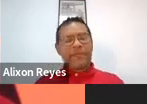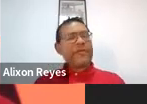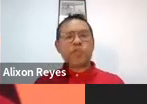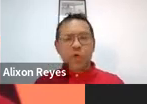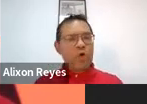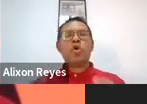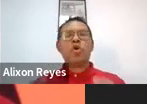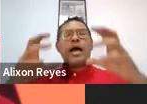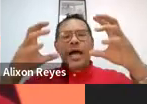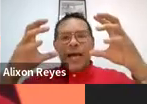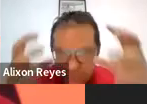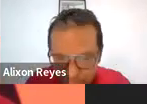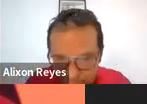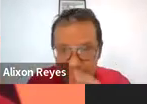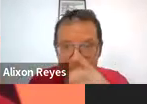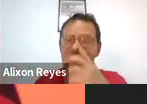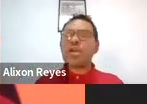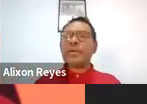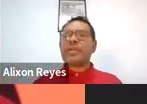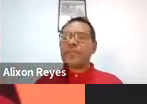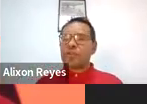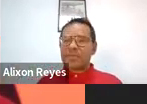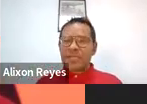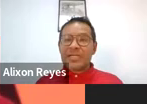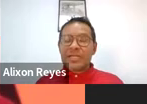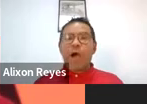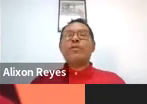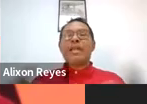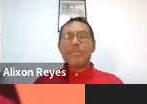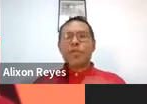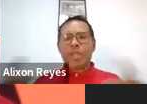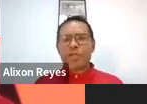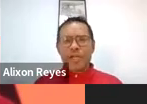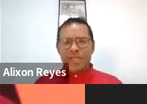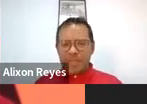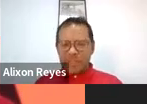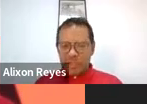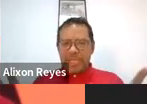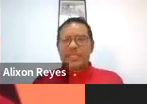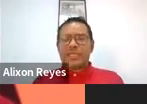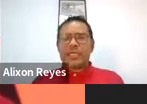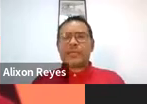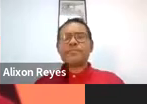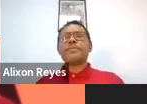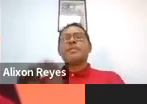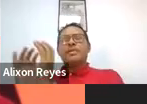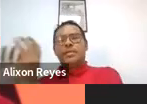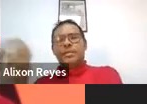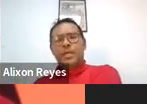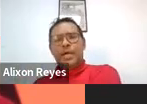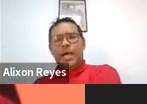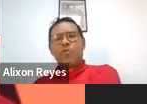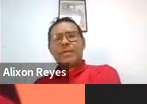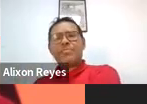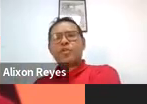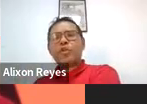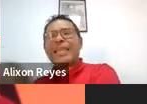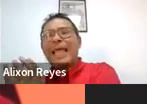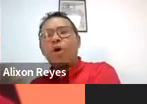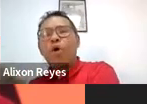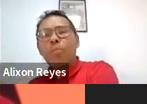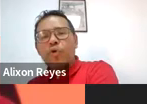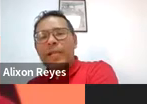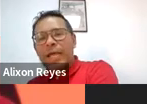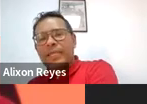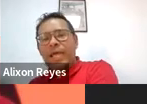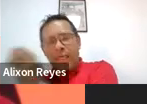e não me refiro só a as famílias, mas também a um âmbito de maiores dimensões, é a dizer, a um âmbito